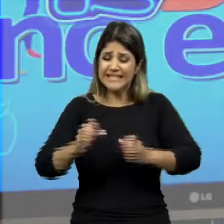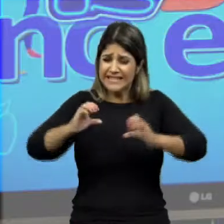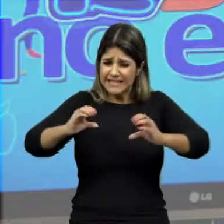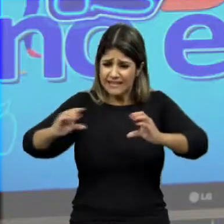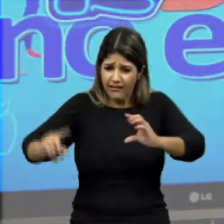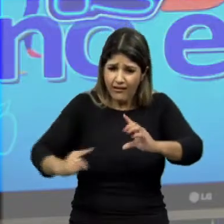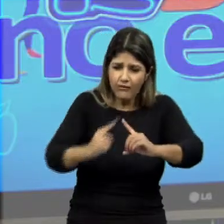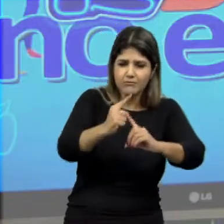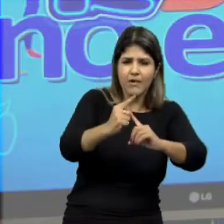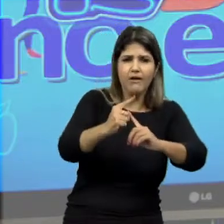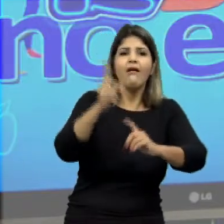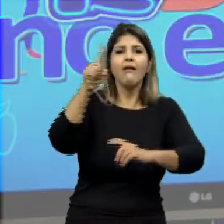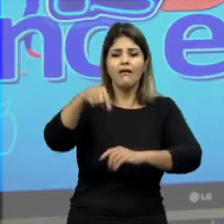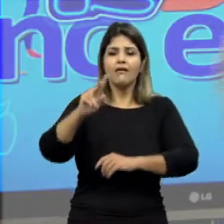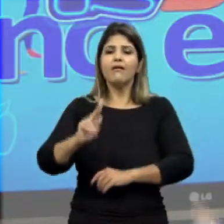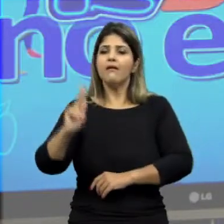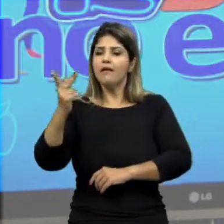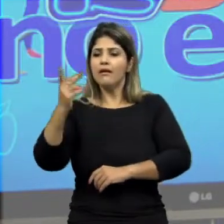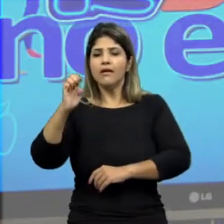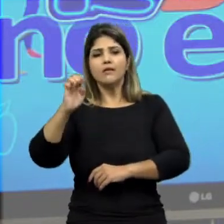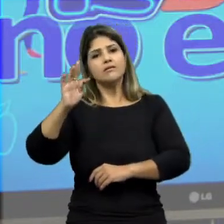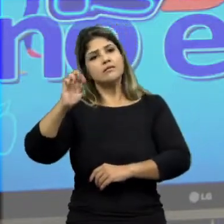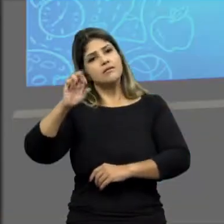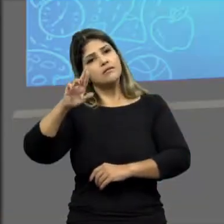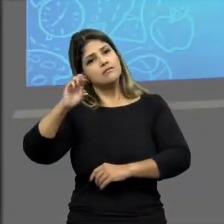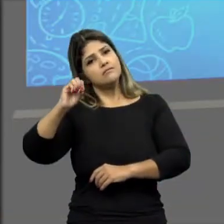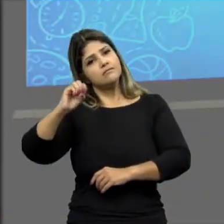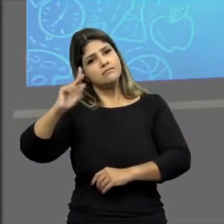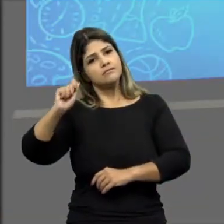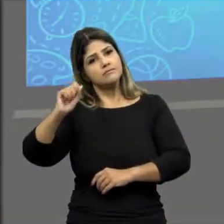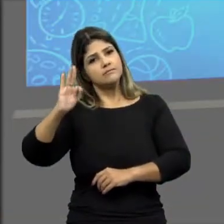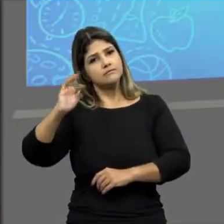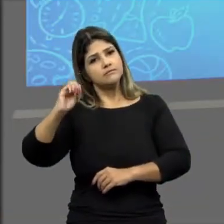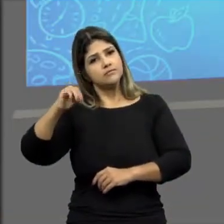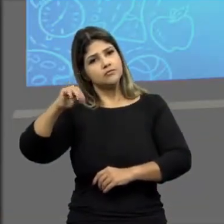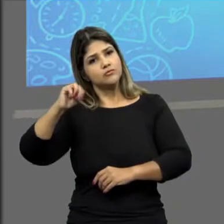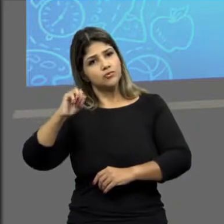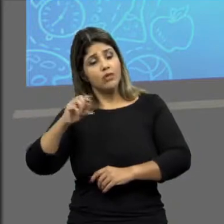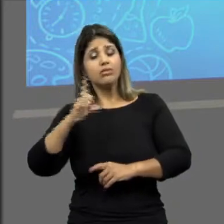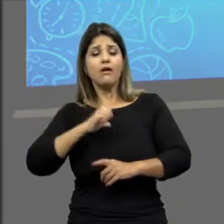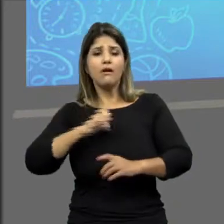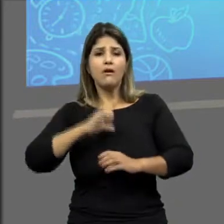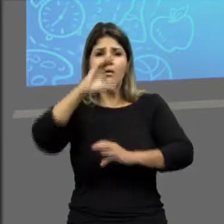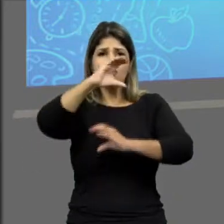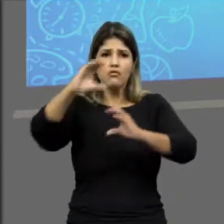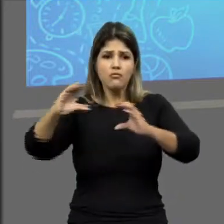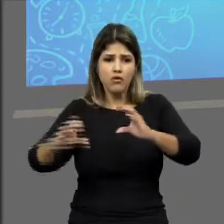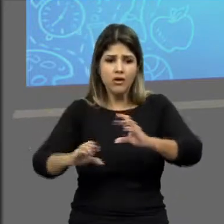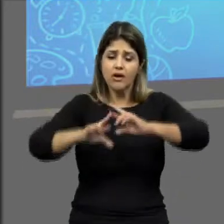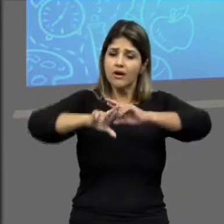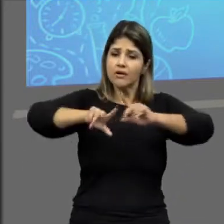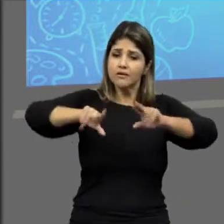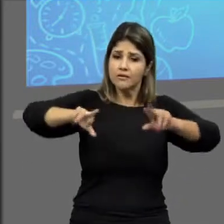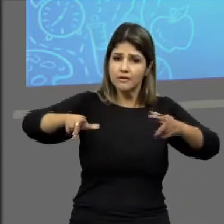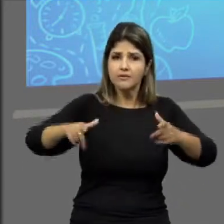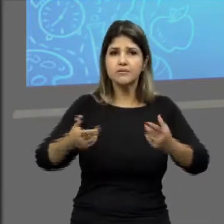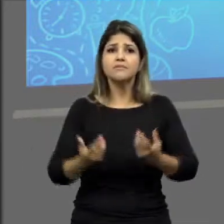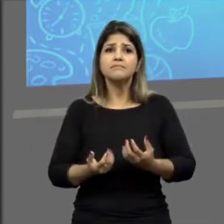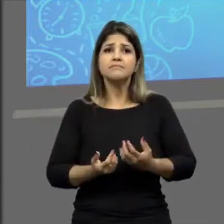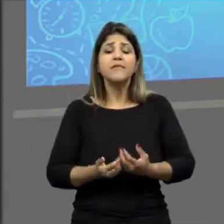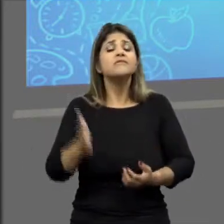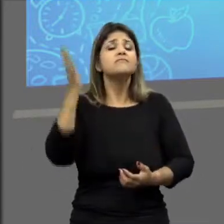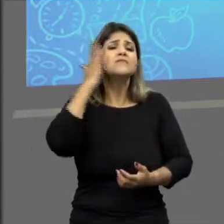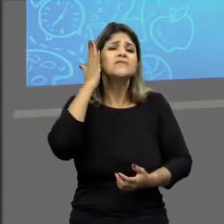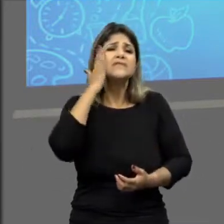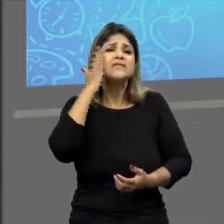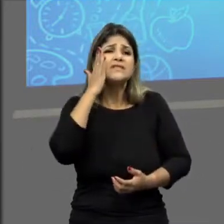Se interrompe a ligação entre dois carbonos, é um heteroátomo. Nós temos também as cadeias que são heterogêneas. Simples, né? Agora ficou fácil, igual